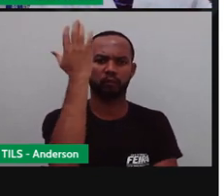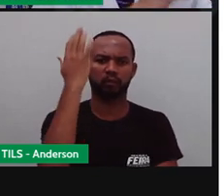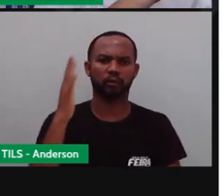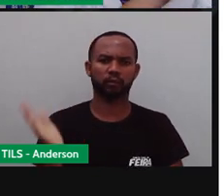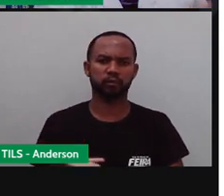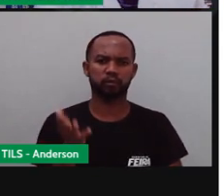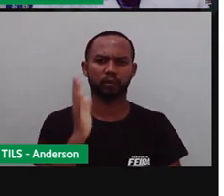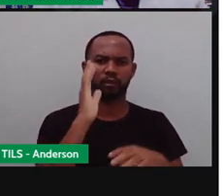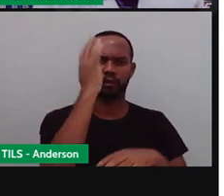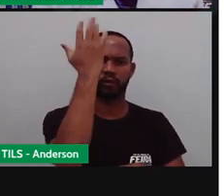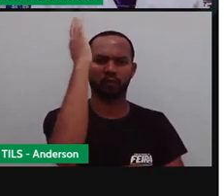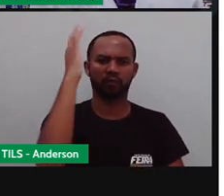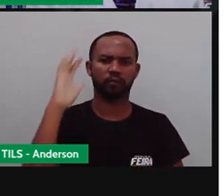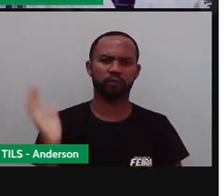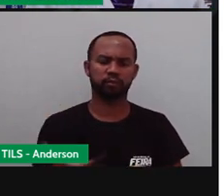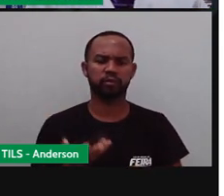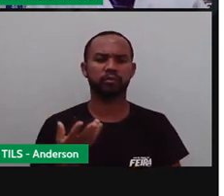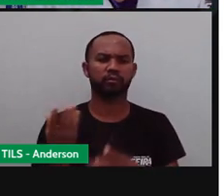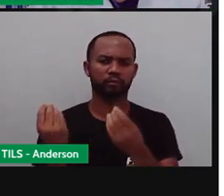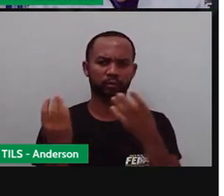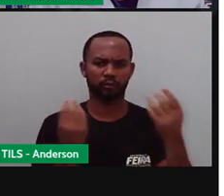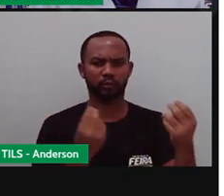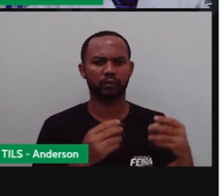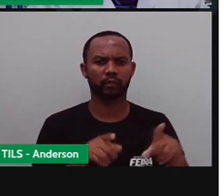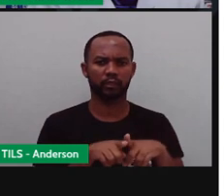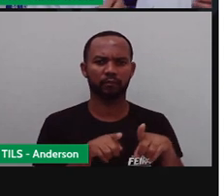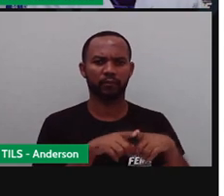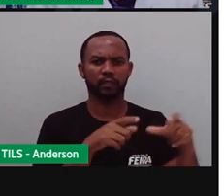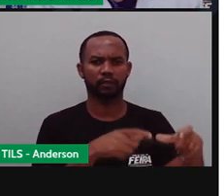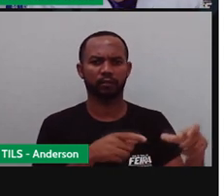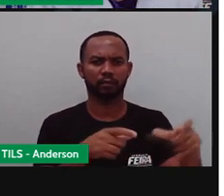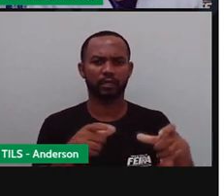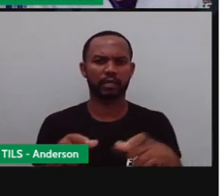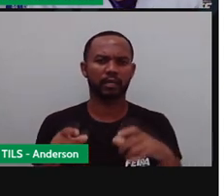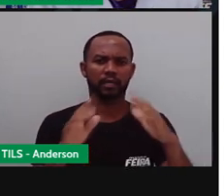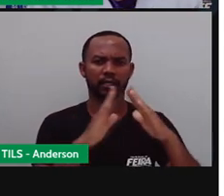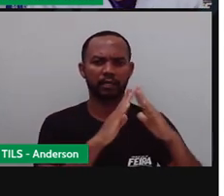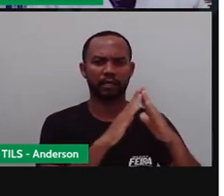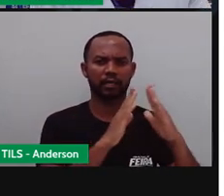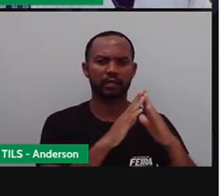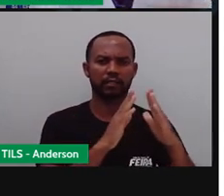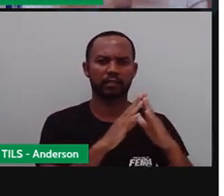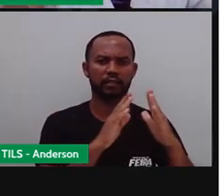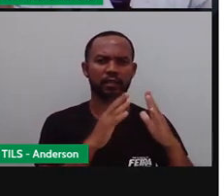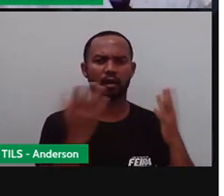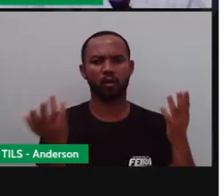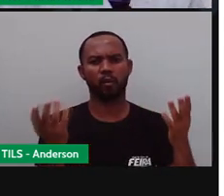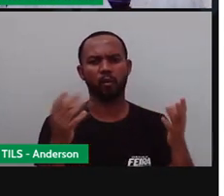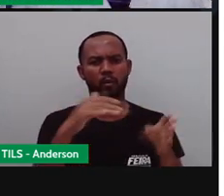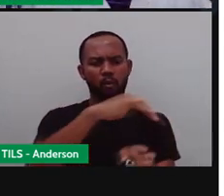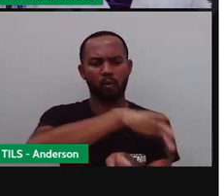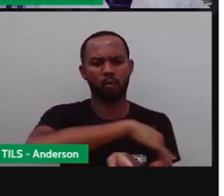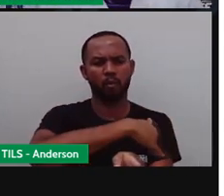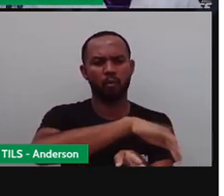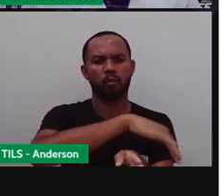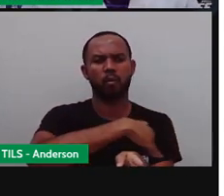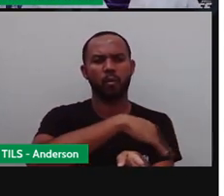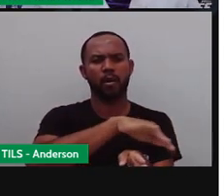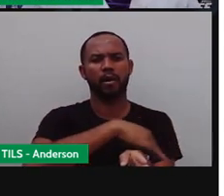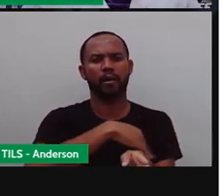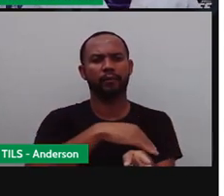lugar aí a rodovias, a casas, a locais para cultivo, aquelas grandes plantações,